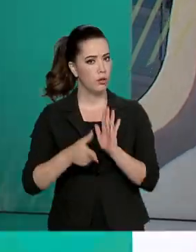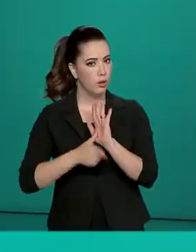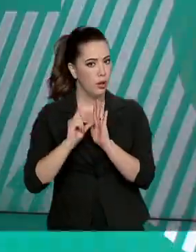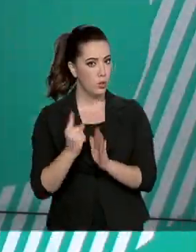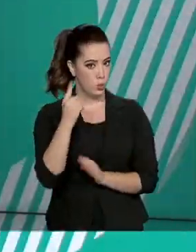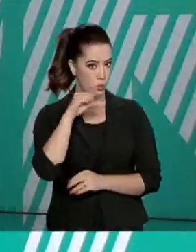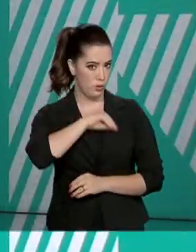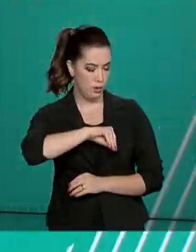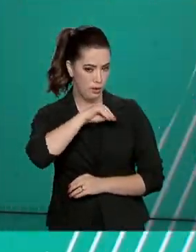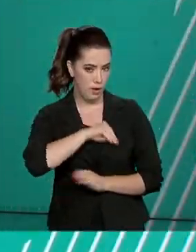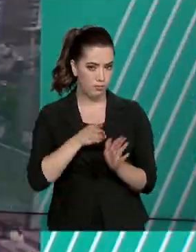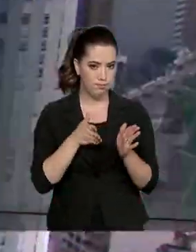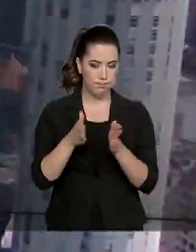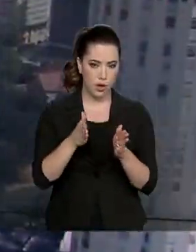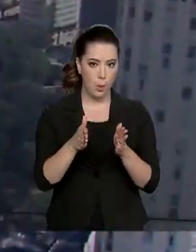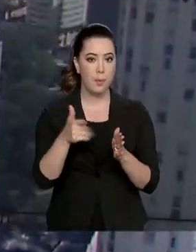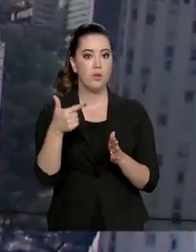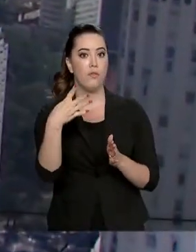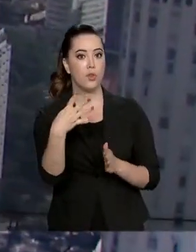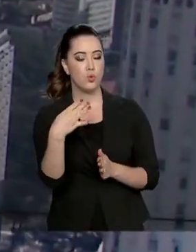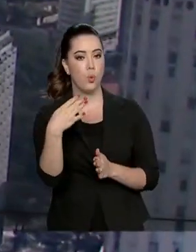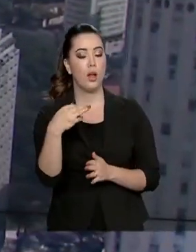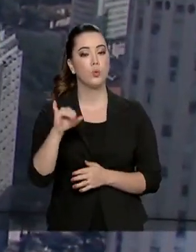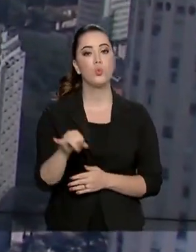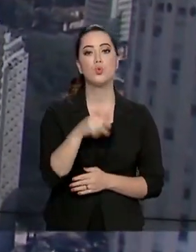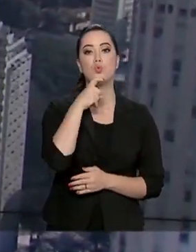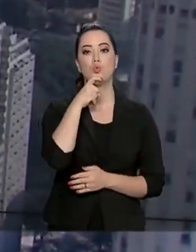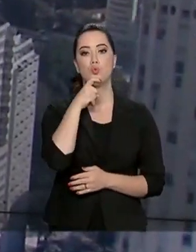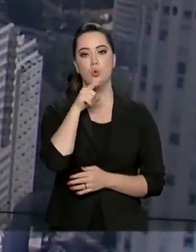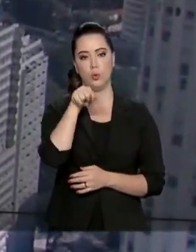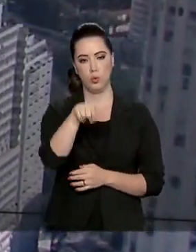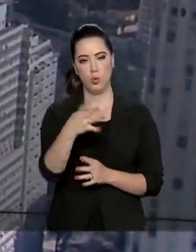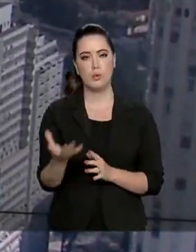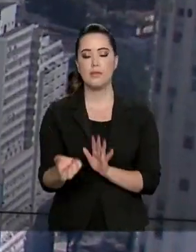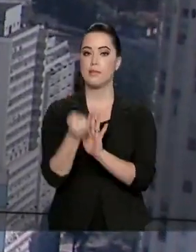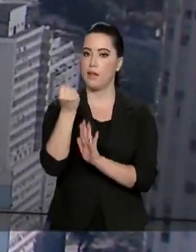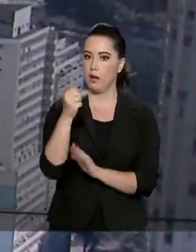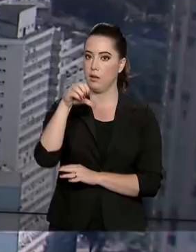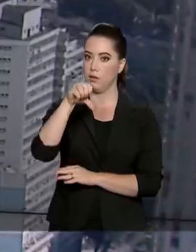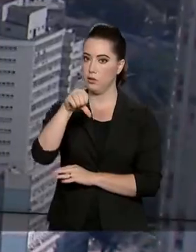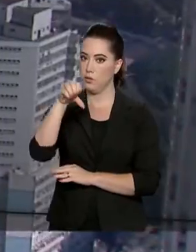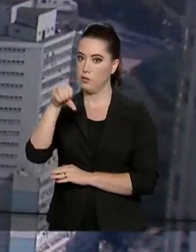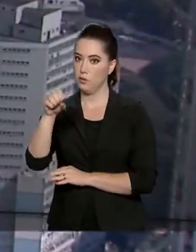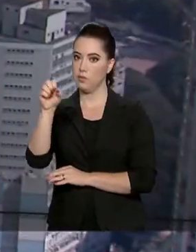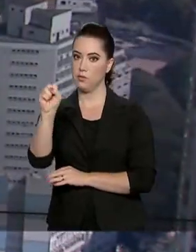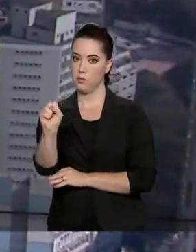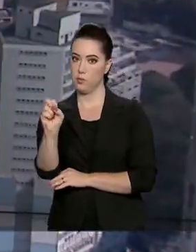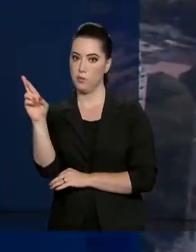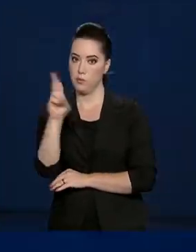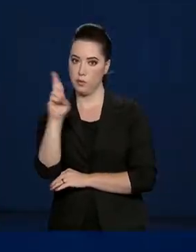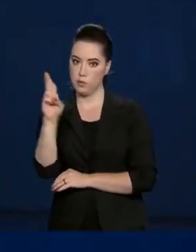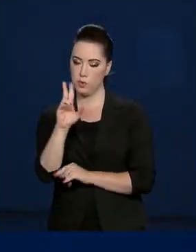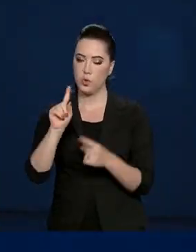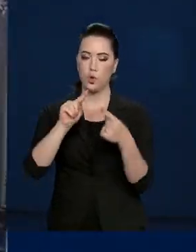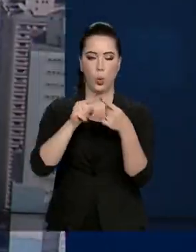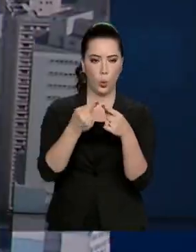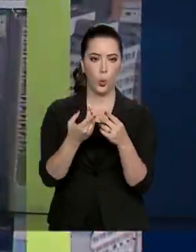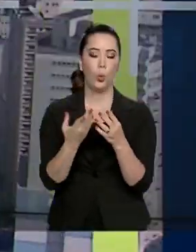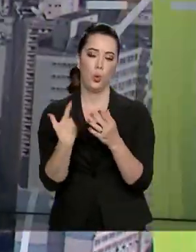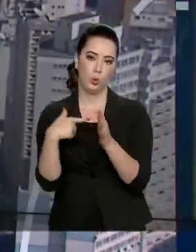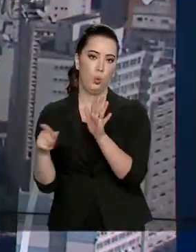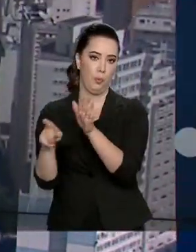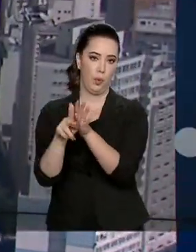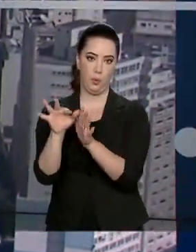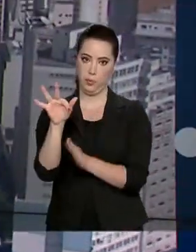um salário mínimo em 24 de julho, o valor do saque será de 998 reais por conta do FGTS.